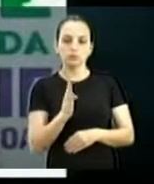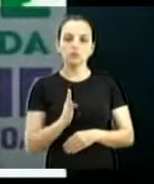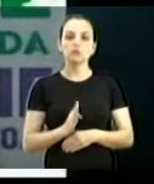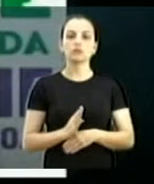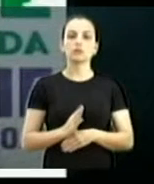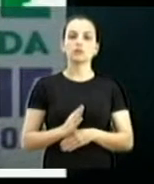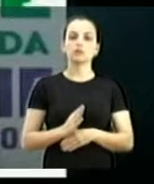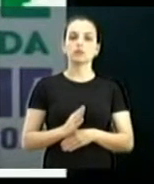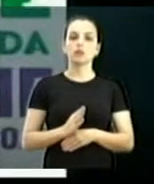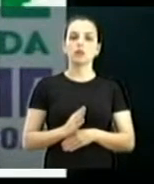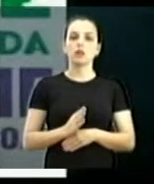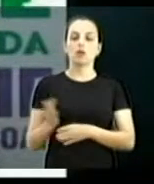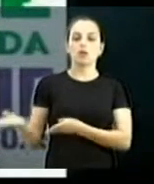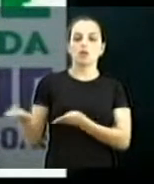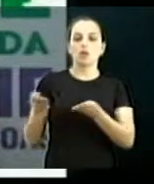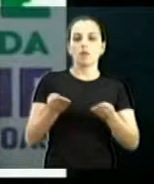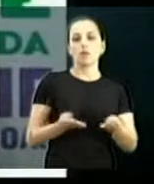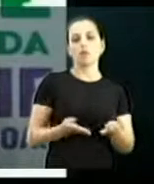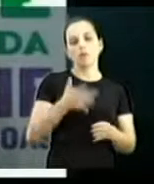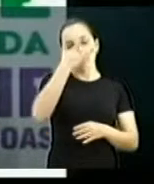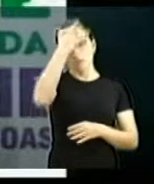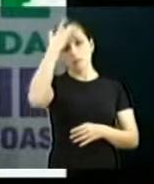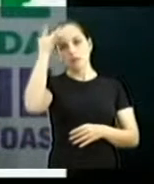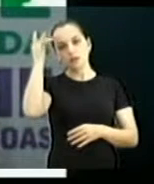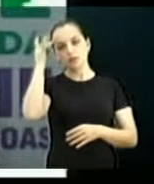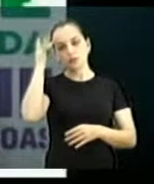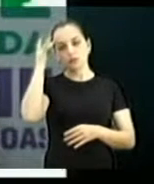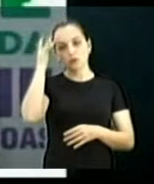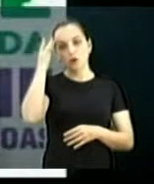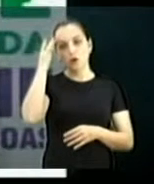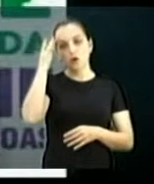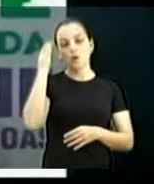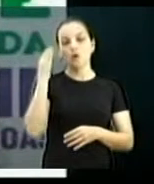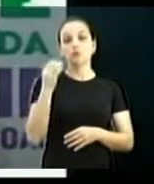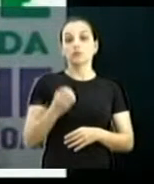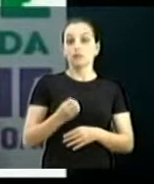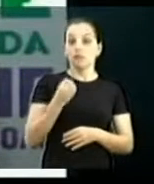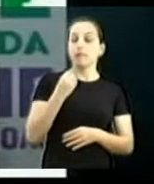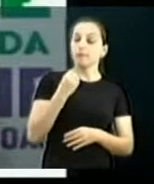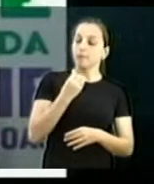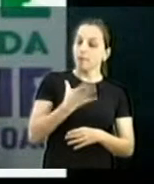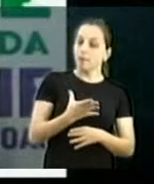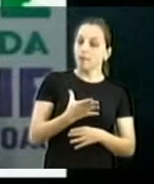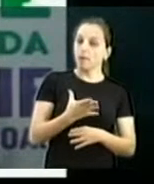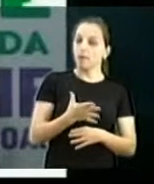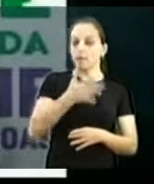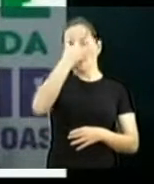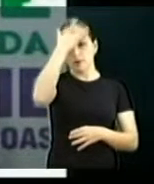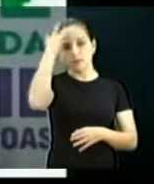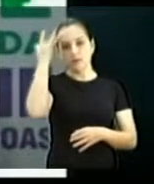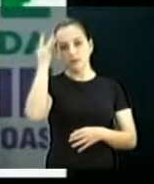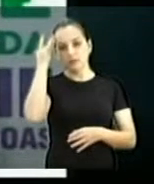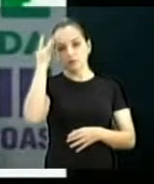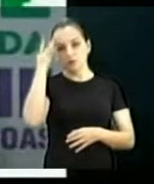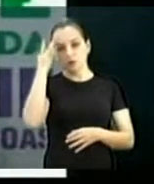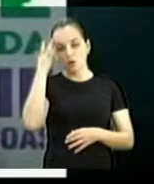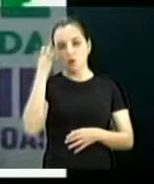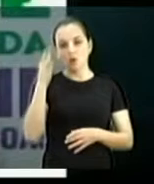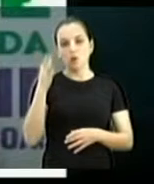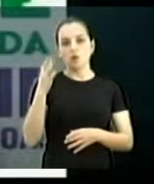visitantes, o que favorece aliciadores e traficantes. A campanha será intensificada com o trabalho de